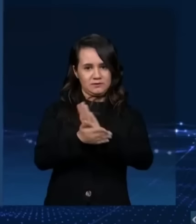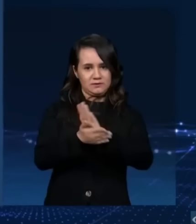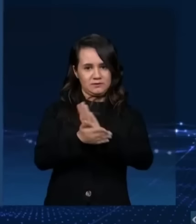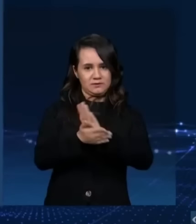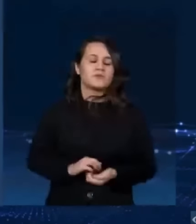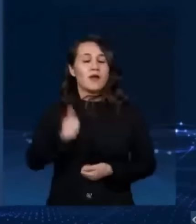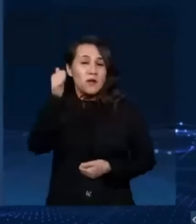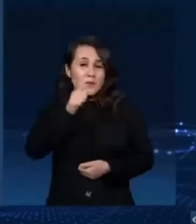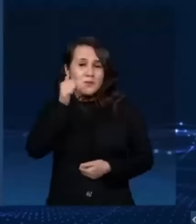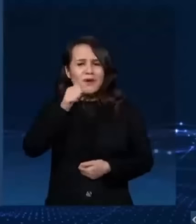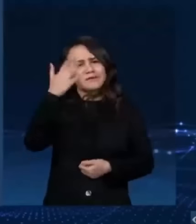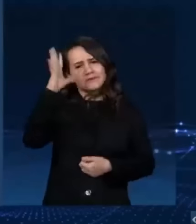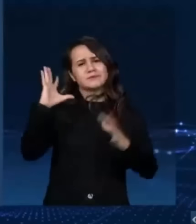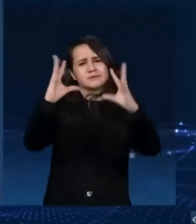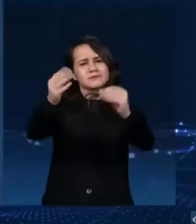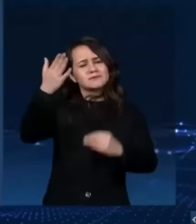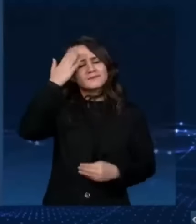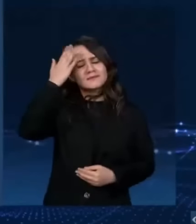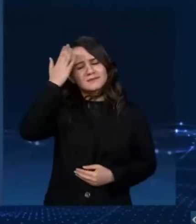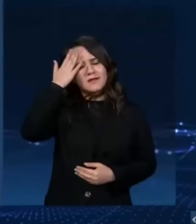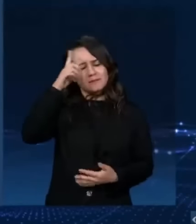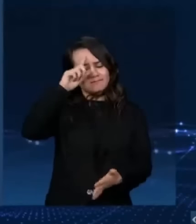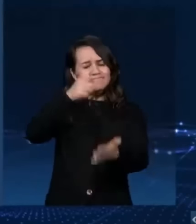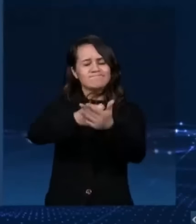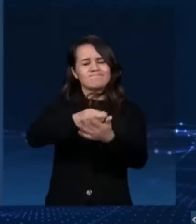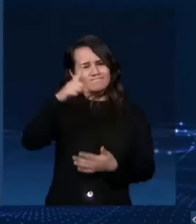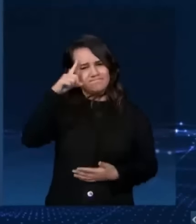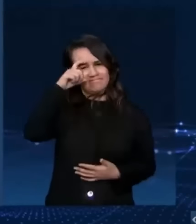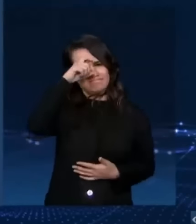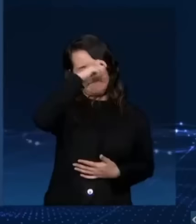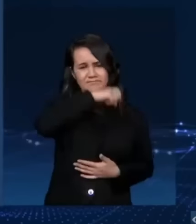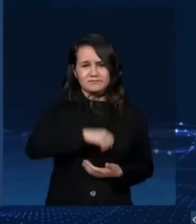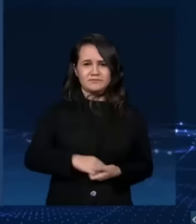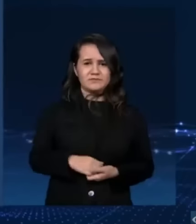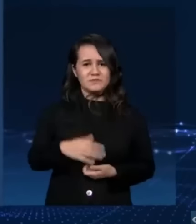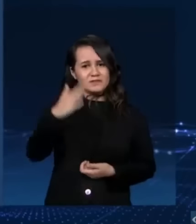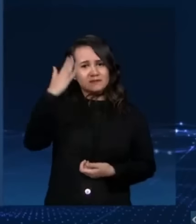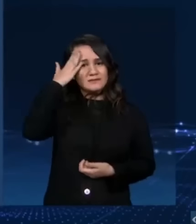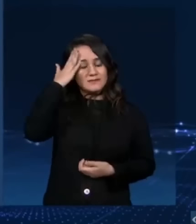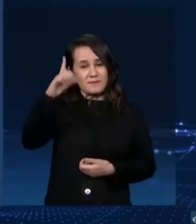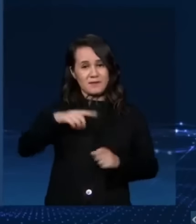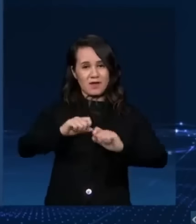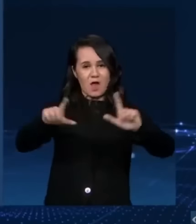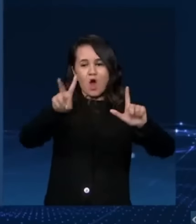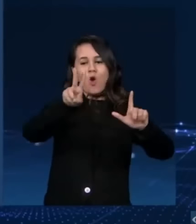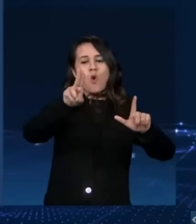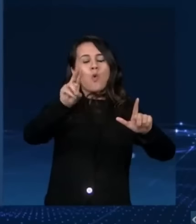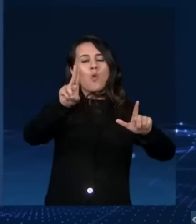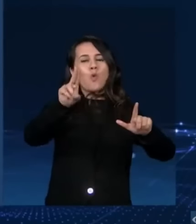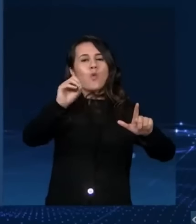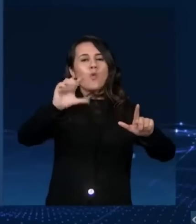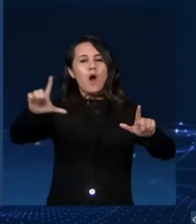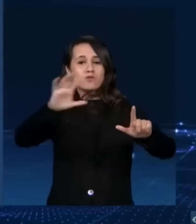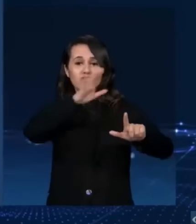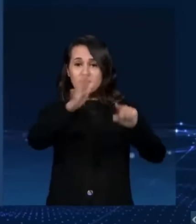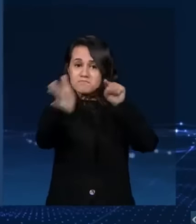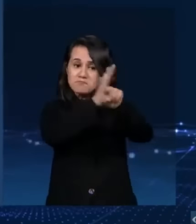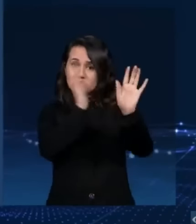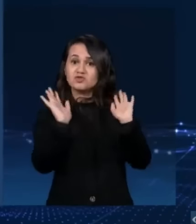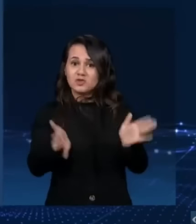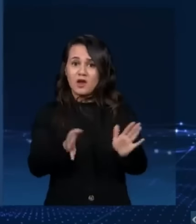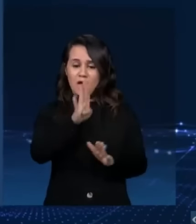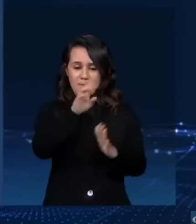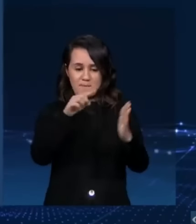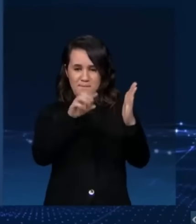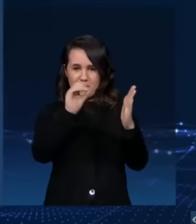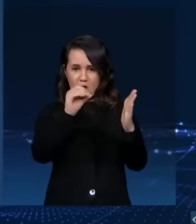toda mulher sabe que essa é uma decisão muito difícil. Numa sabatina do UOL você foi questionado sobre isso e disse que o